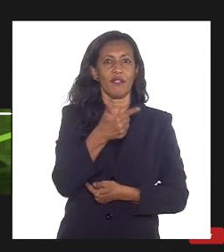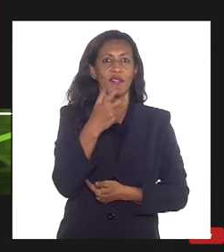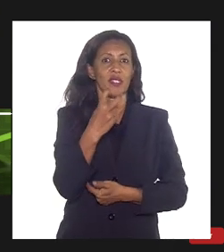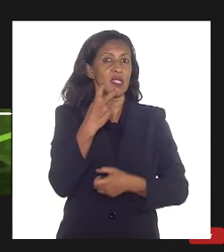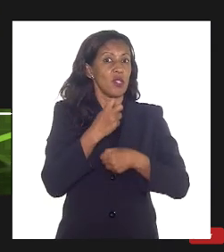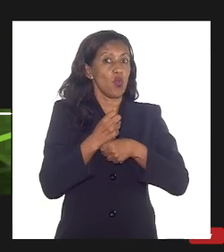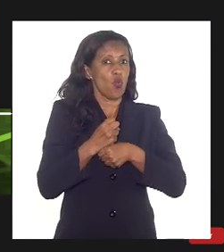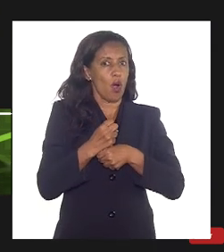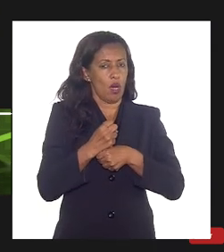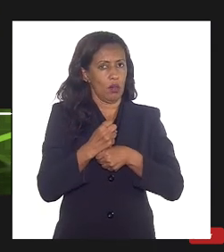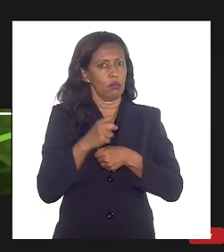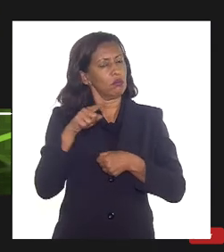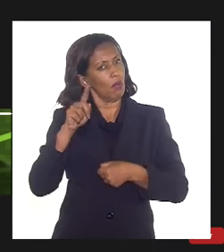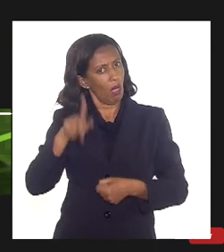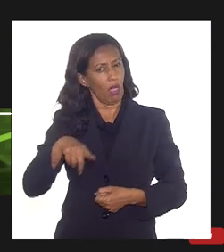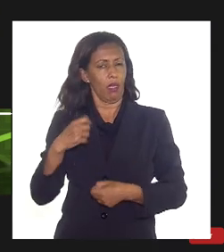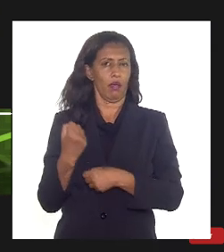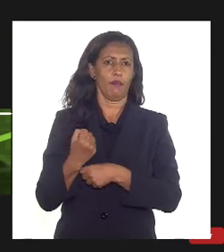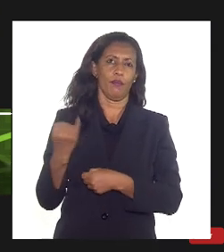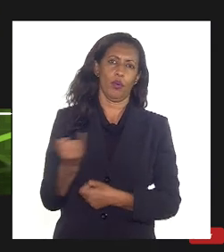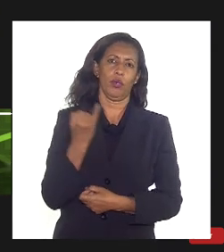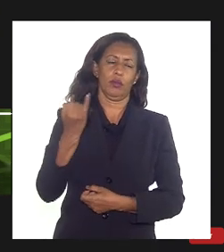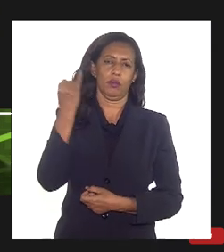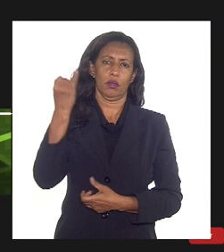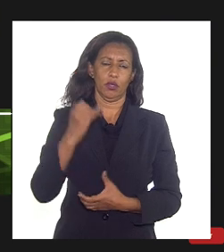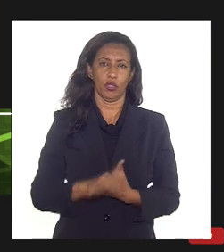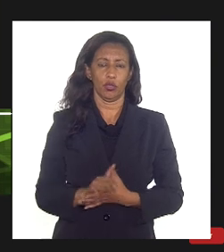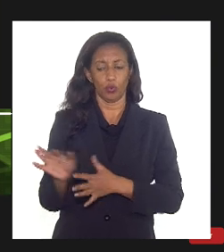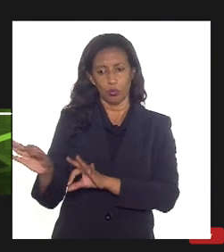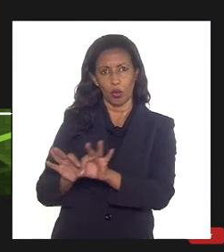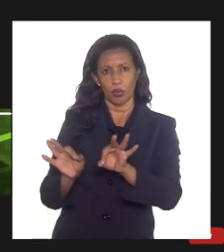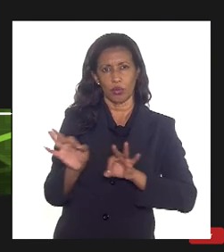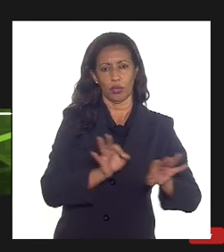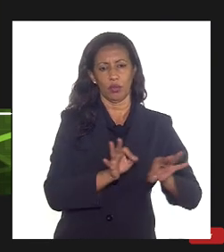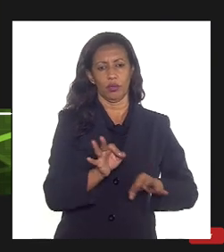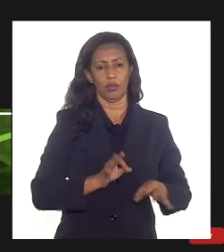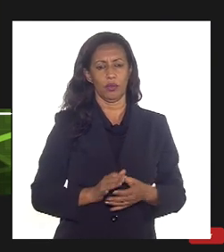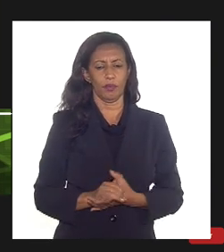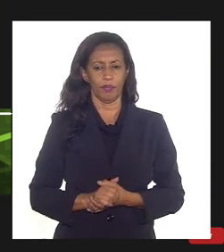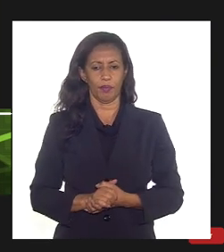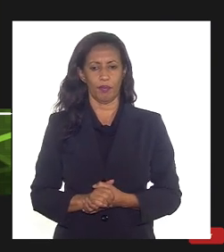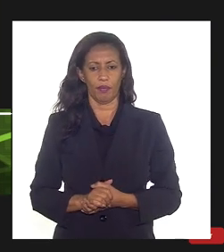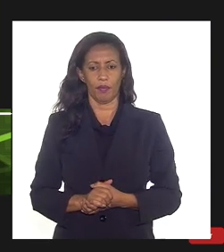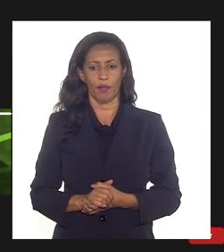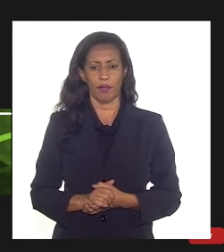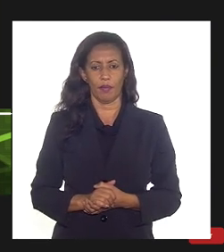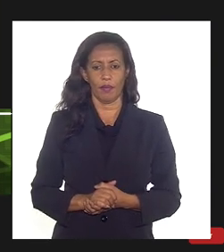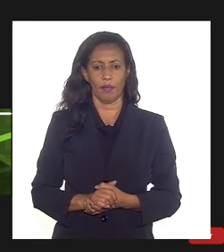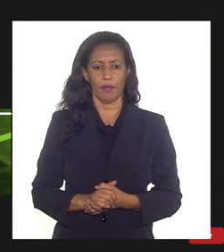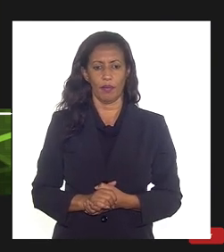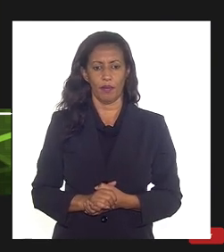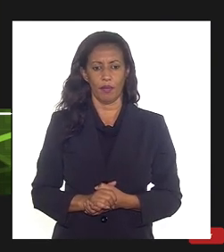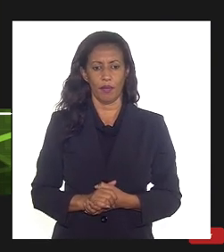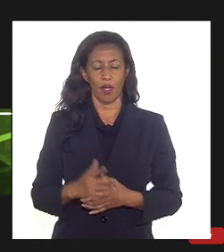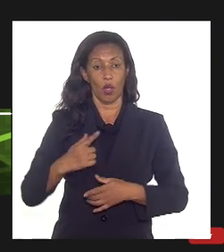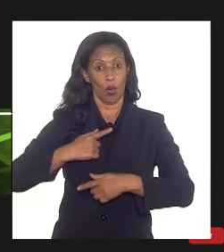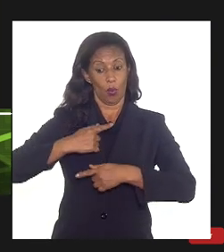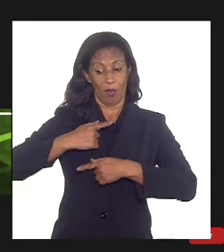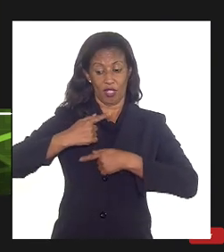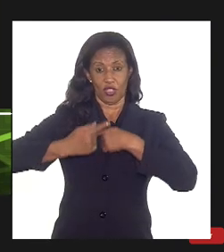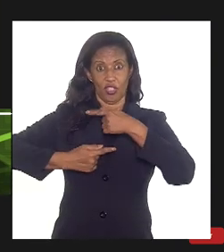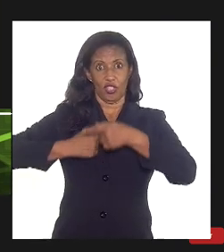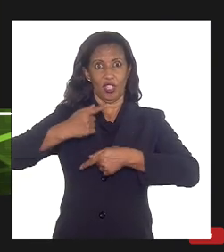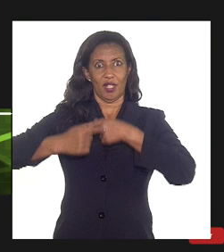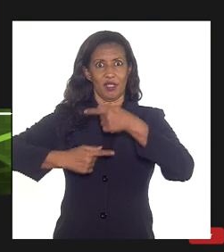ponto importante nessa questão dos projetos plataformas grandes uma geração de energia muito